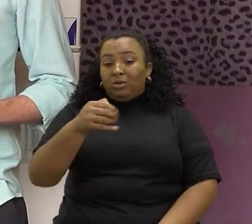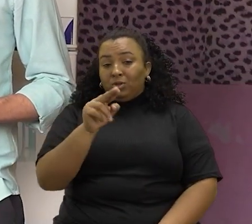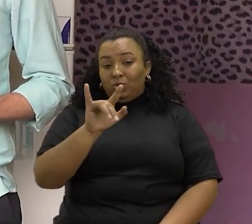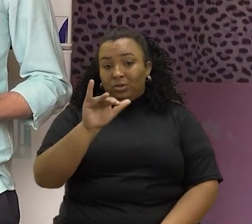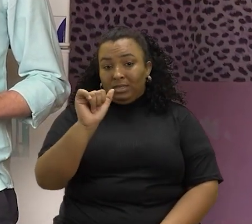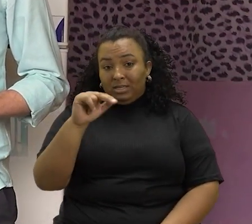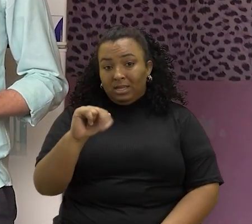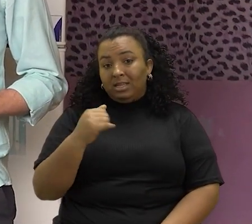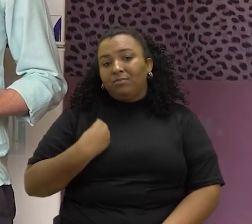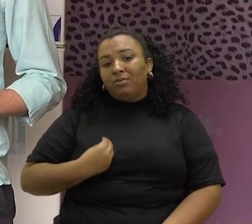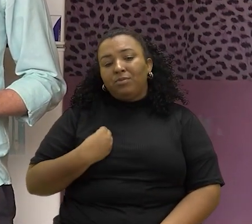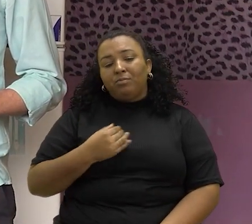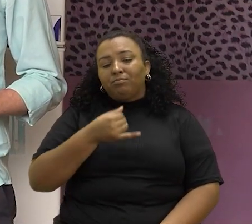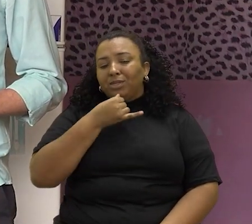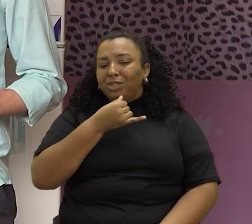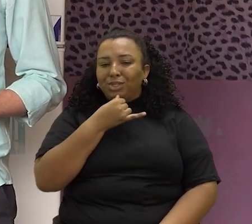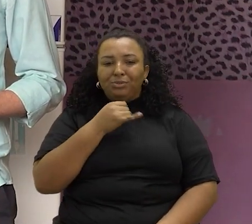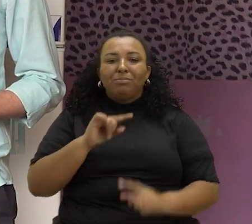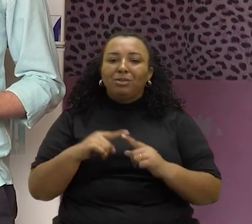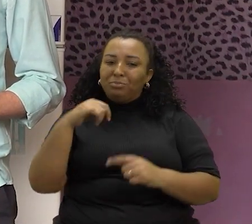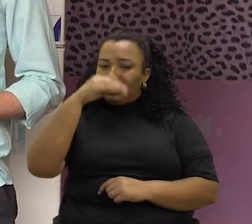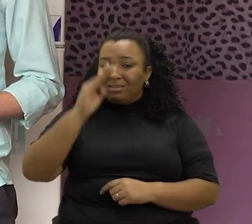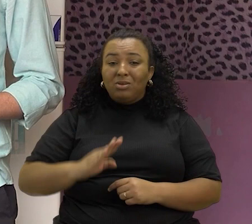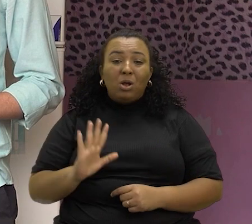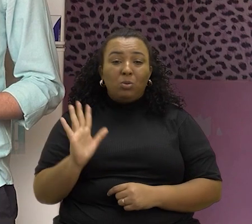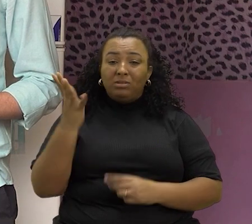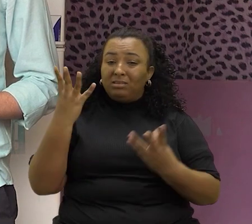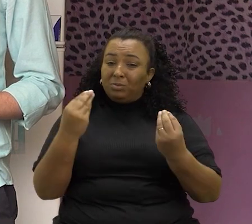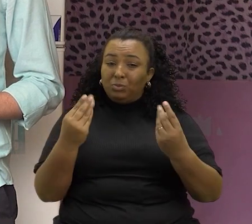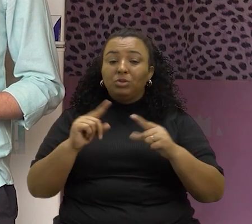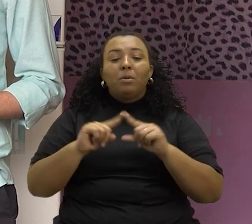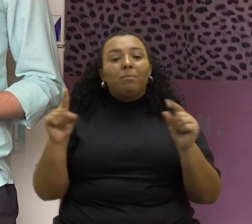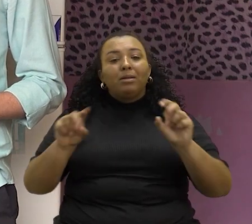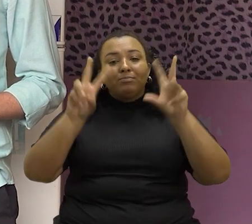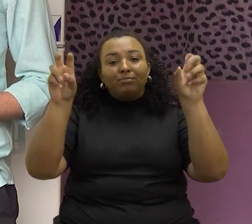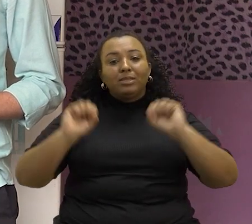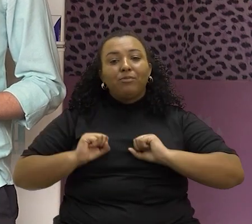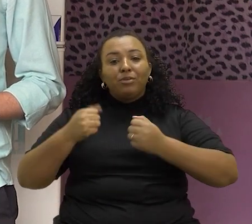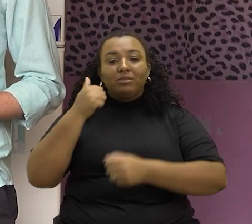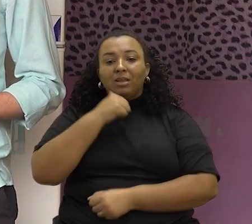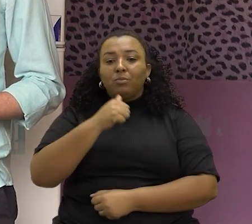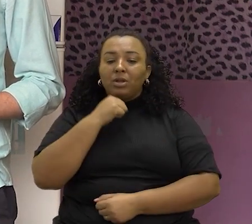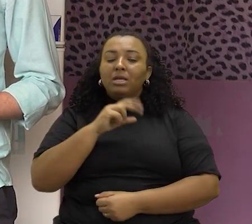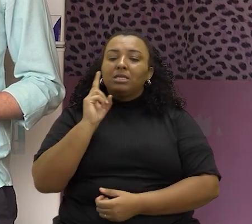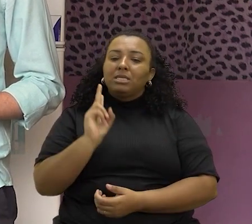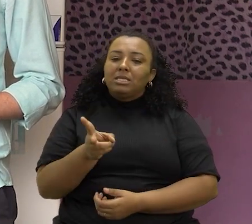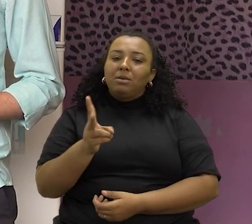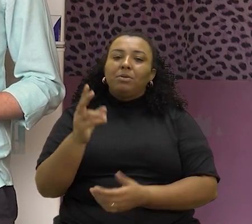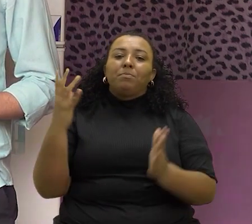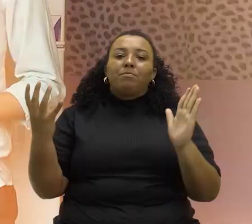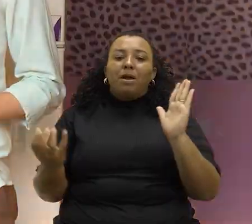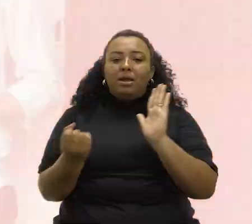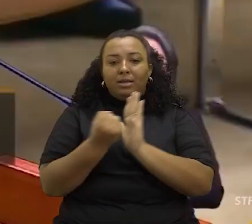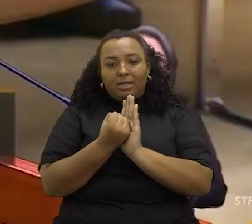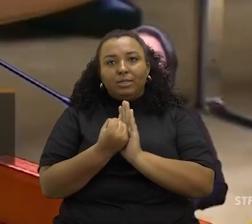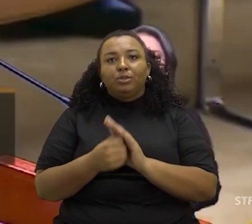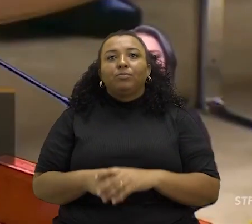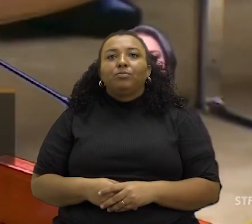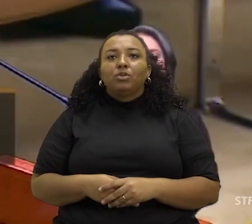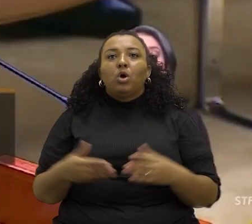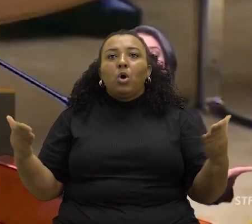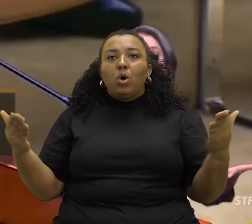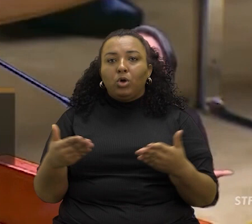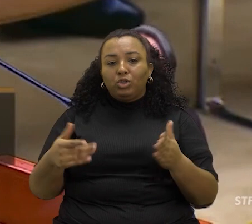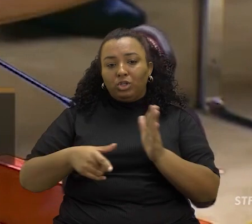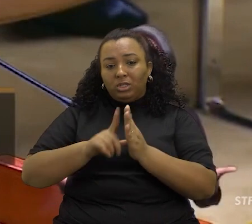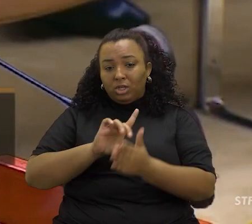Juliana, infelizmente, não são uma novidade no Brasil. Mas a pauta da defesa da mulher tem sido marcante na atuação da AGU. Na data de